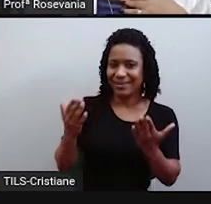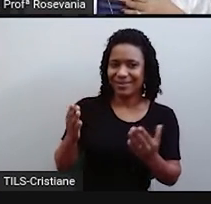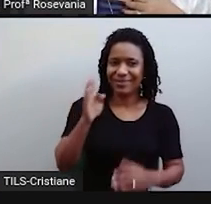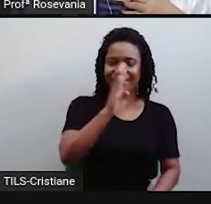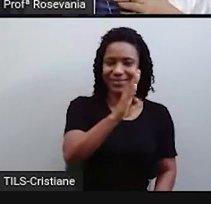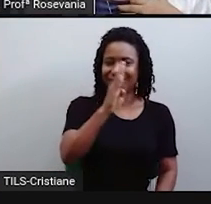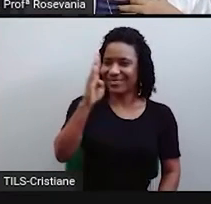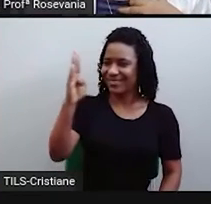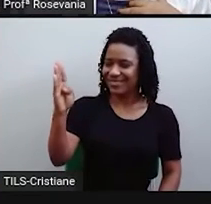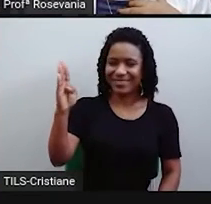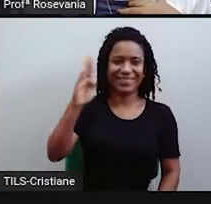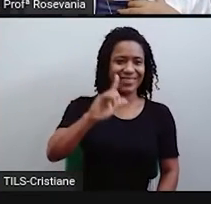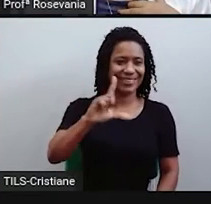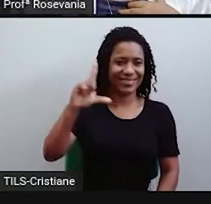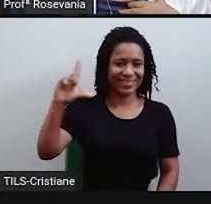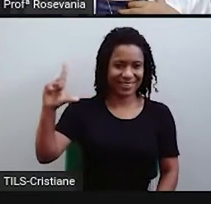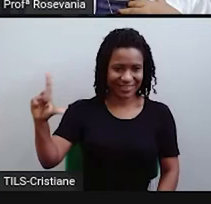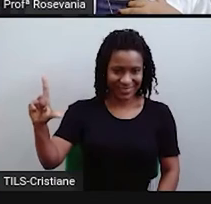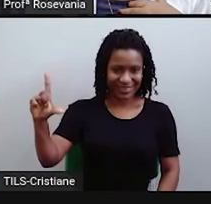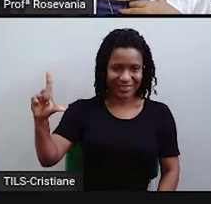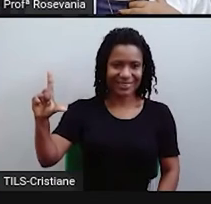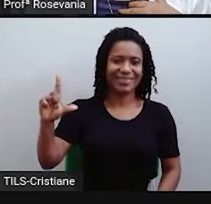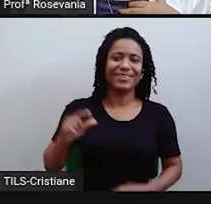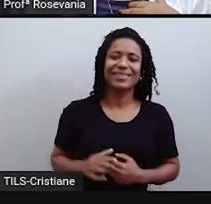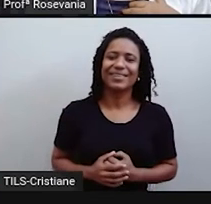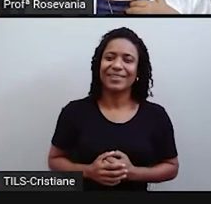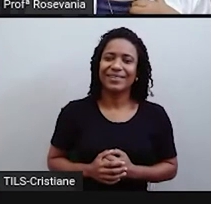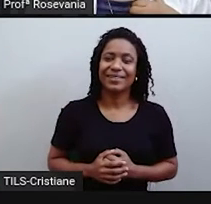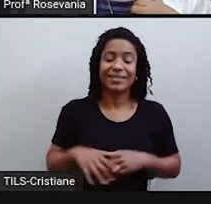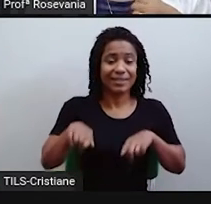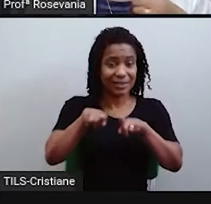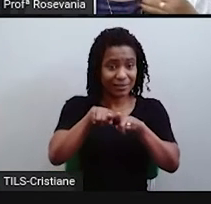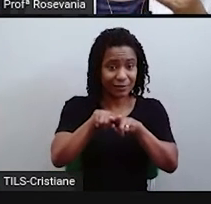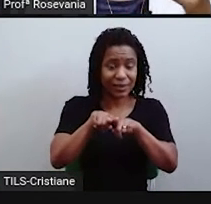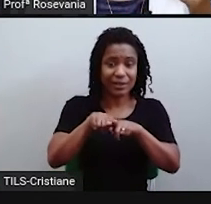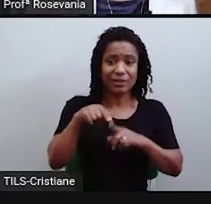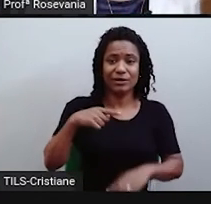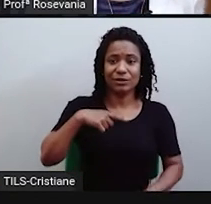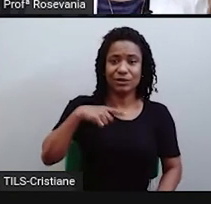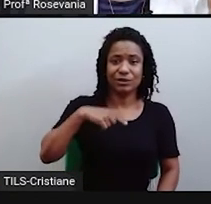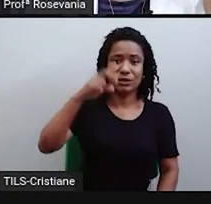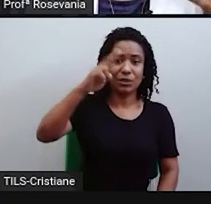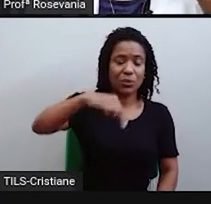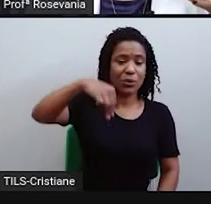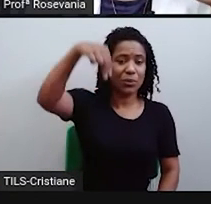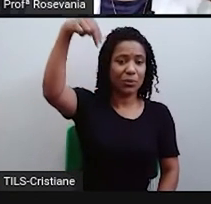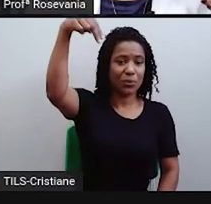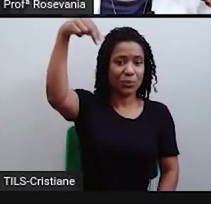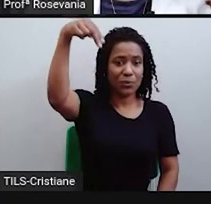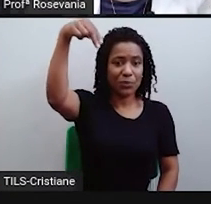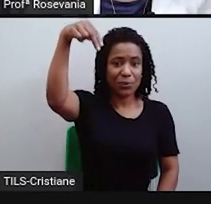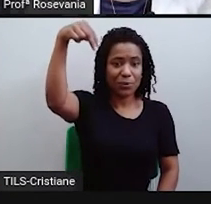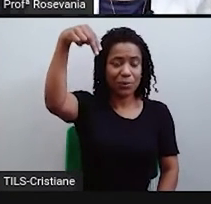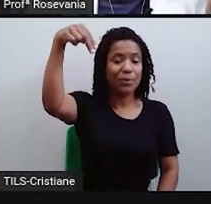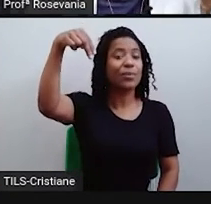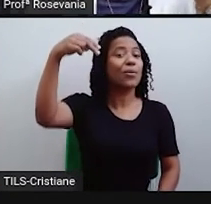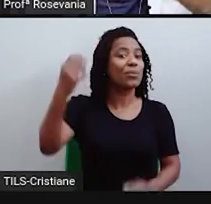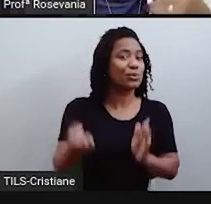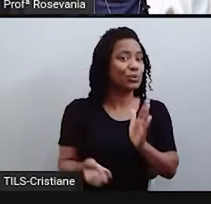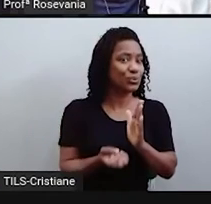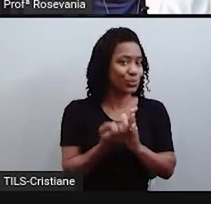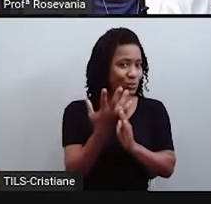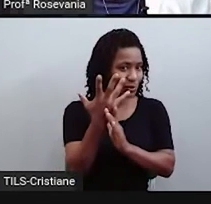Setentrional, junto com Sergipe. E aqui tinha o Nordeste Oriental, que agora começou a aparecer a ideia de Nordeste.